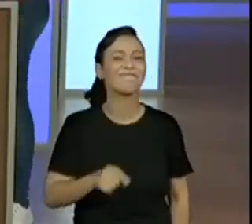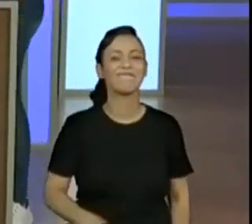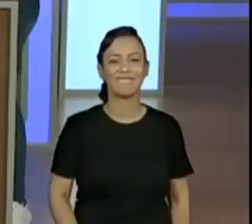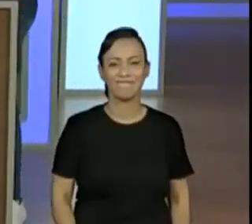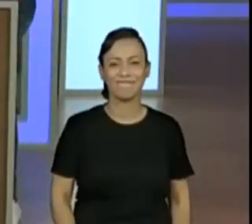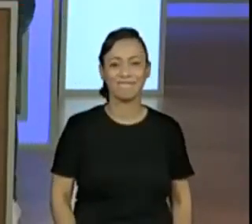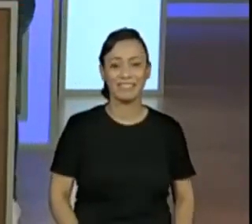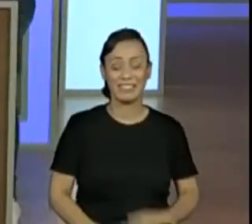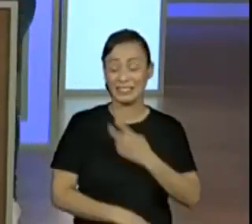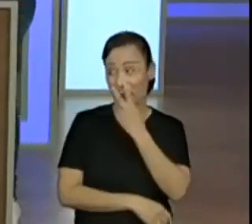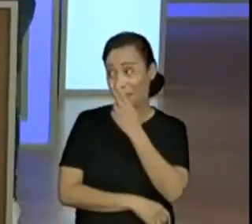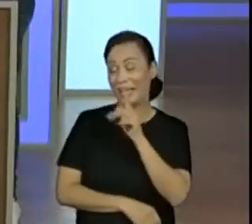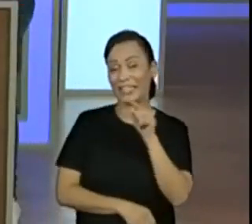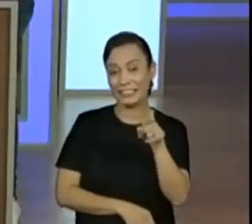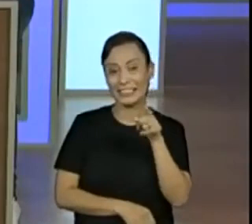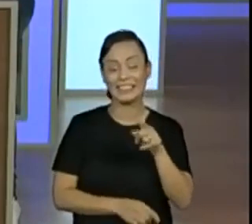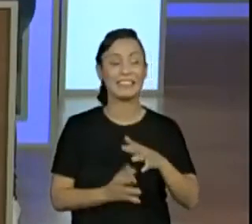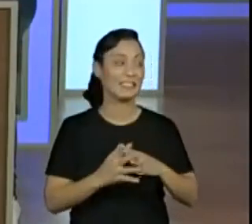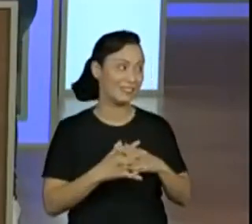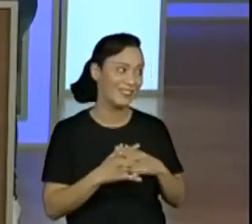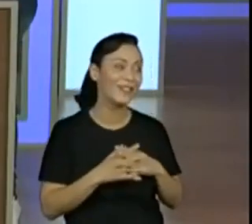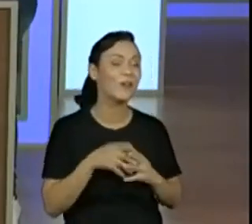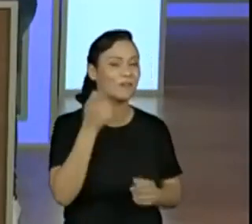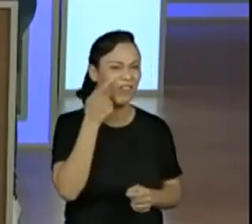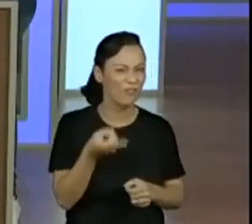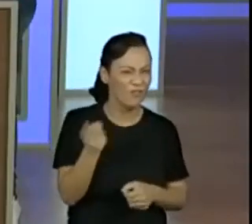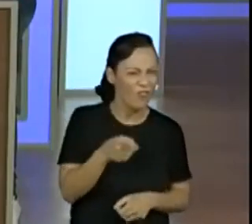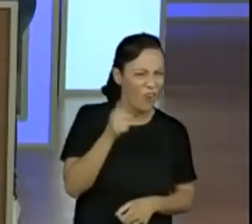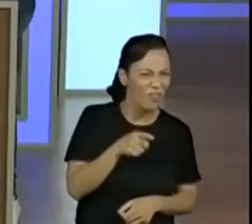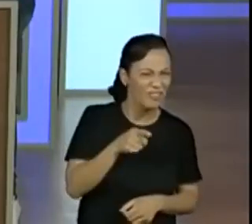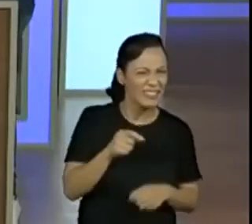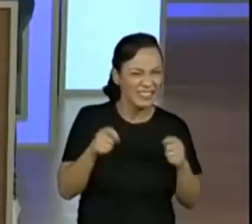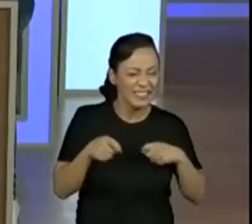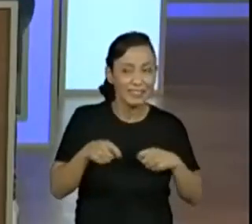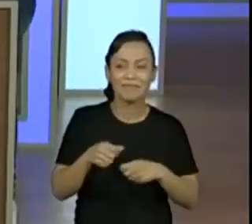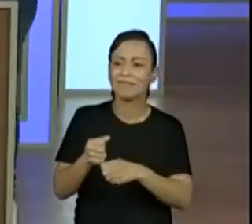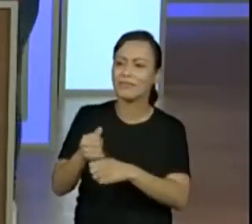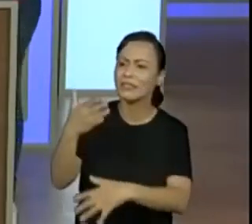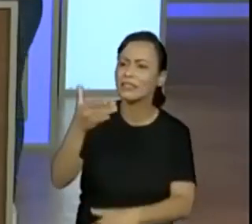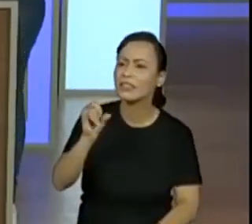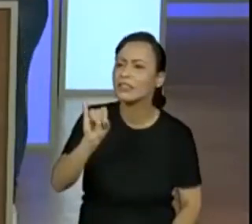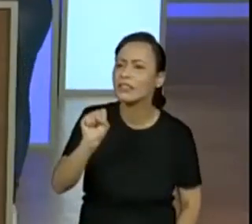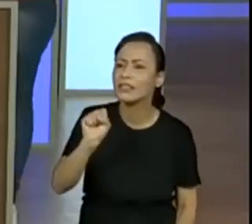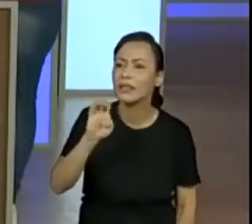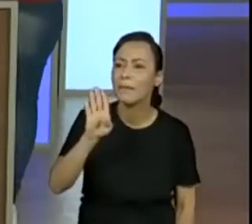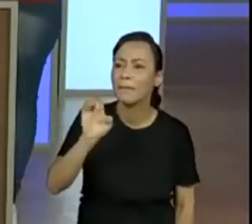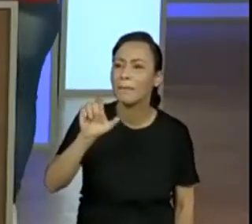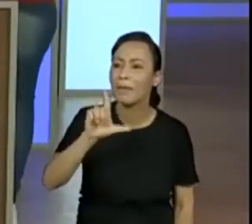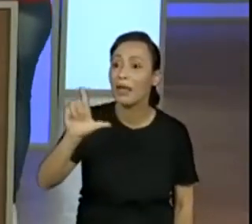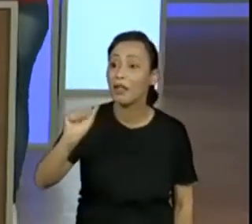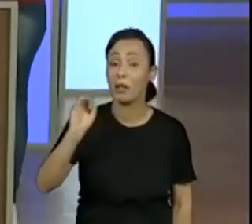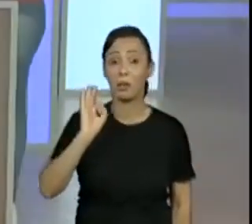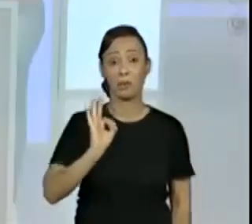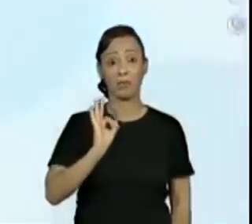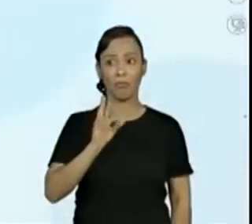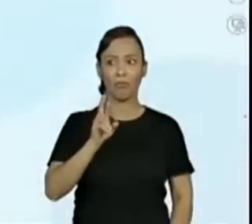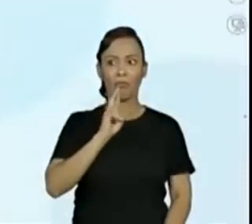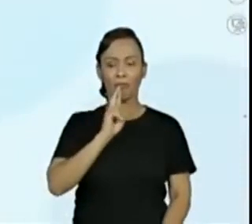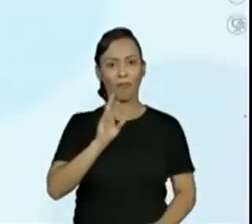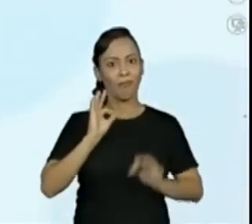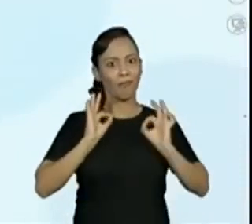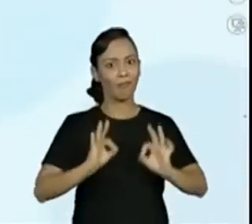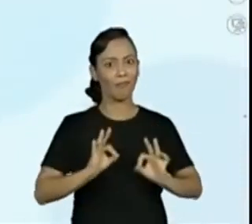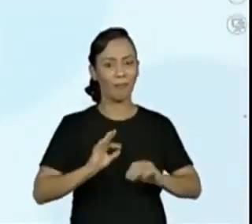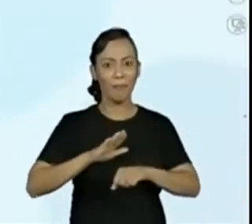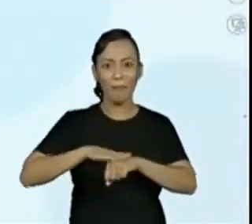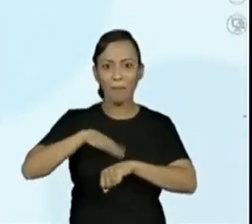mas eles ficaram... Você quer que volte? Mais de 20. Quero, eles já estão colocando. A Isabela colocou. prestaram atenção. Bastante. Mais de